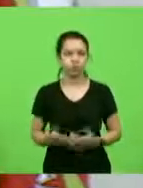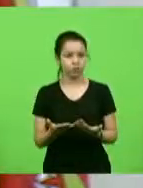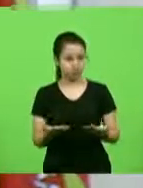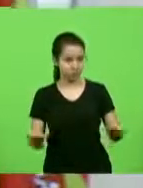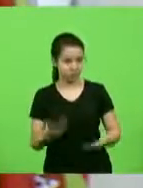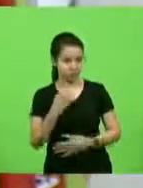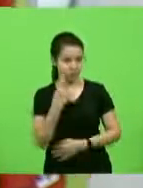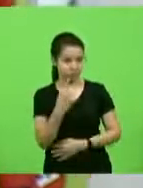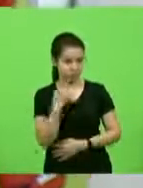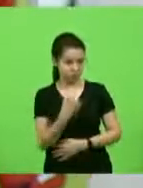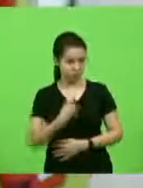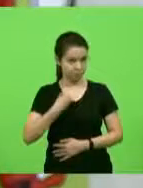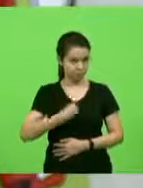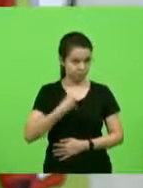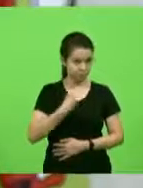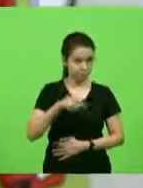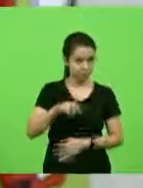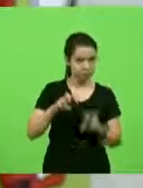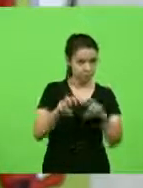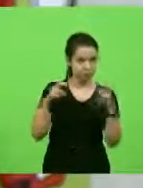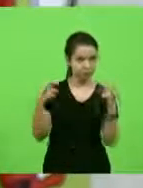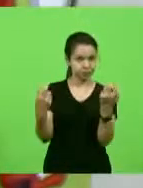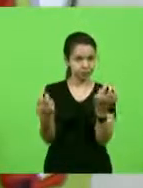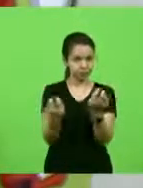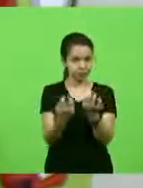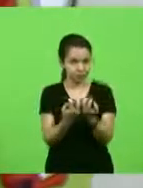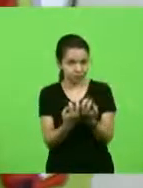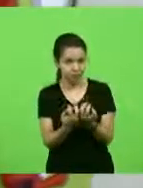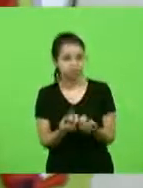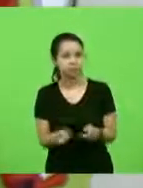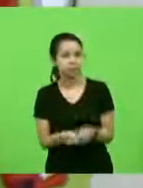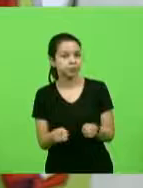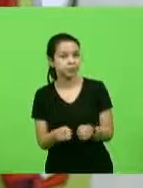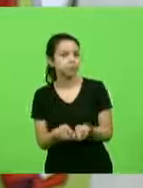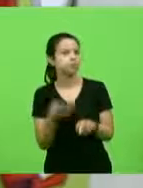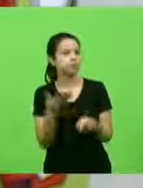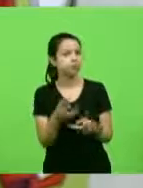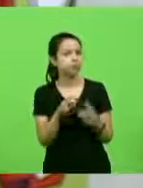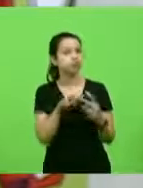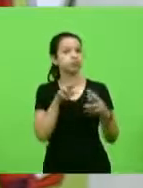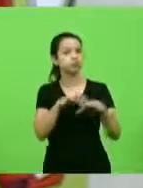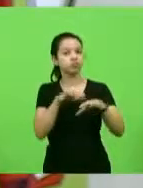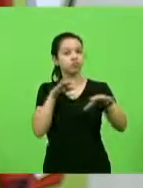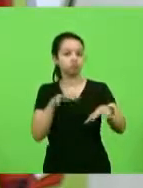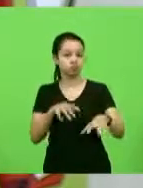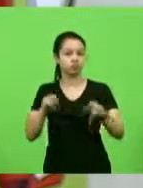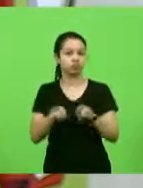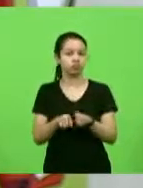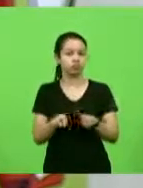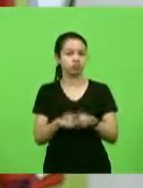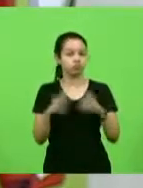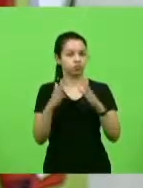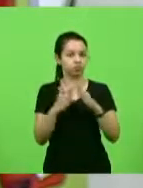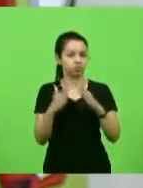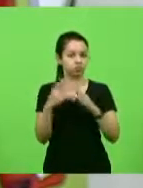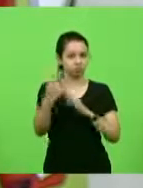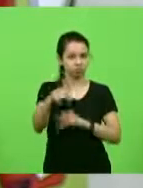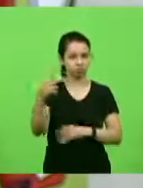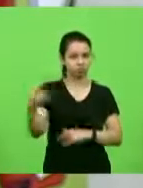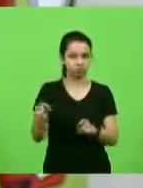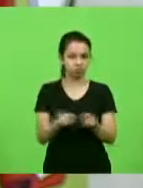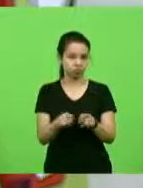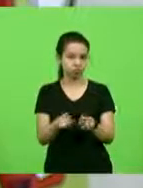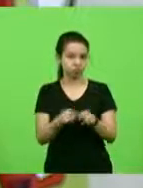fazem presente aqui no plenário, os colegas que se fazem presente em home office, também os servidores,